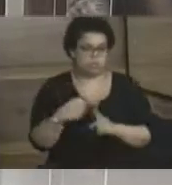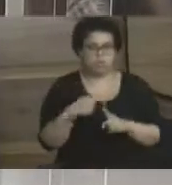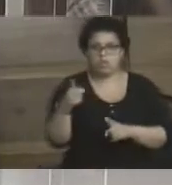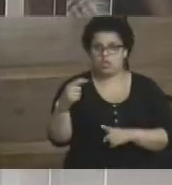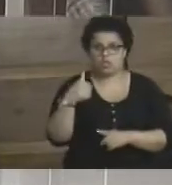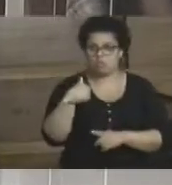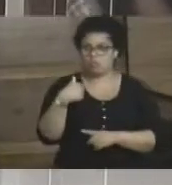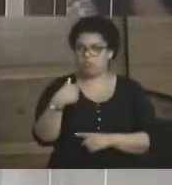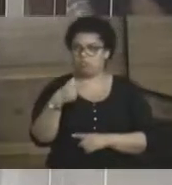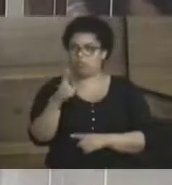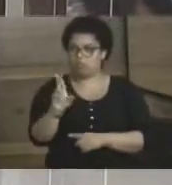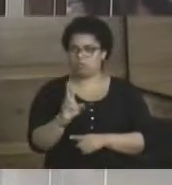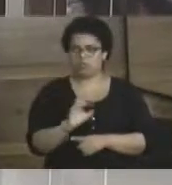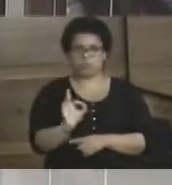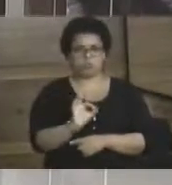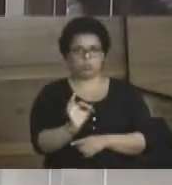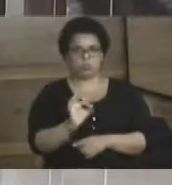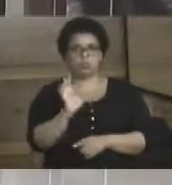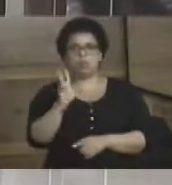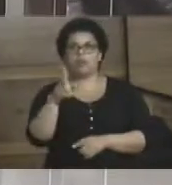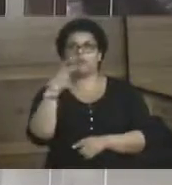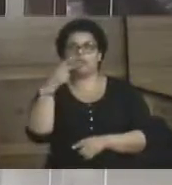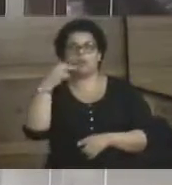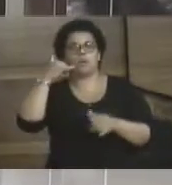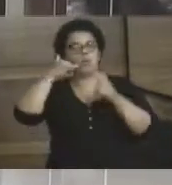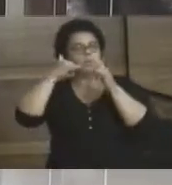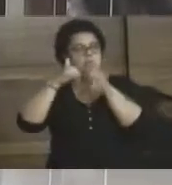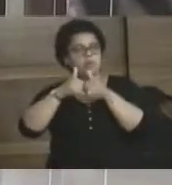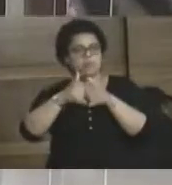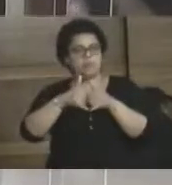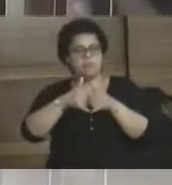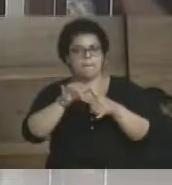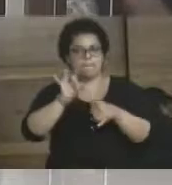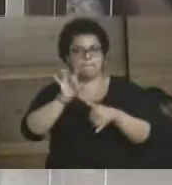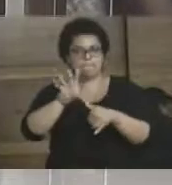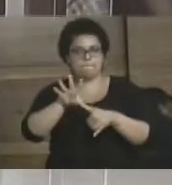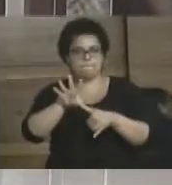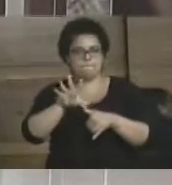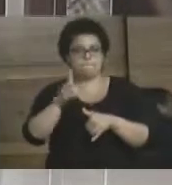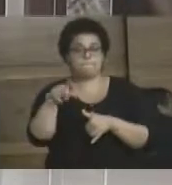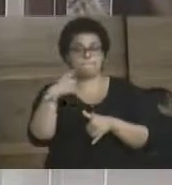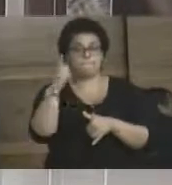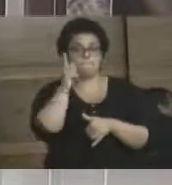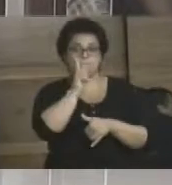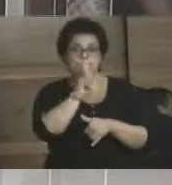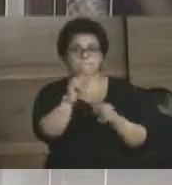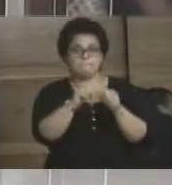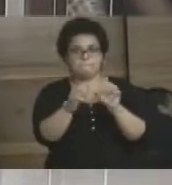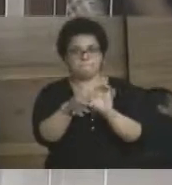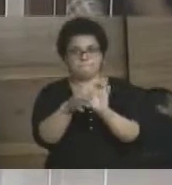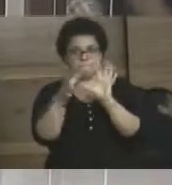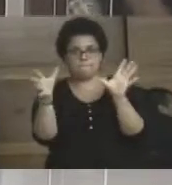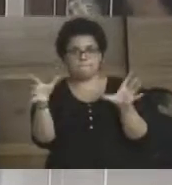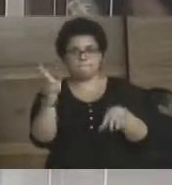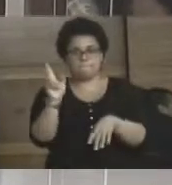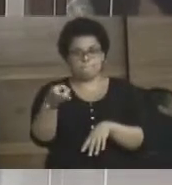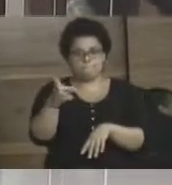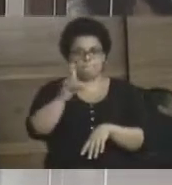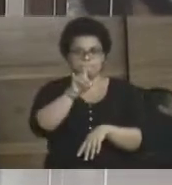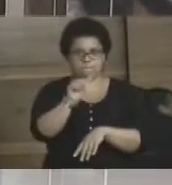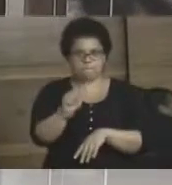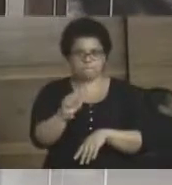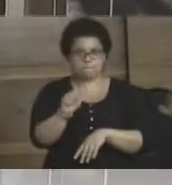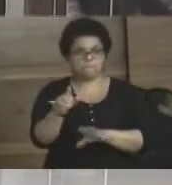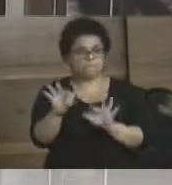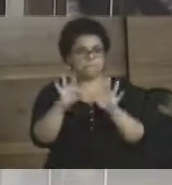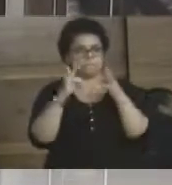me atendeu, ele não me recebeu, só falou comigo por telefone, e a gente conseguiu fazer a liberação do corpo naquele dia. E